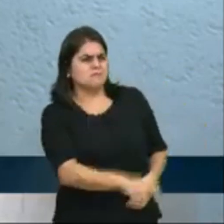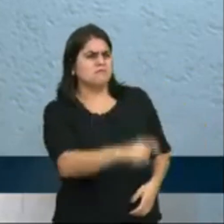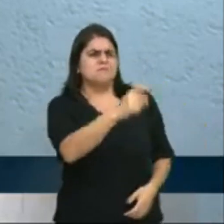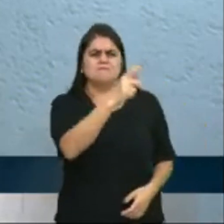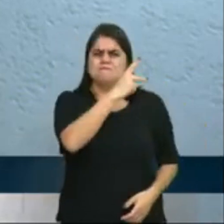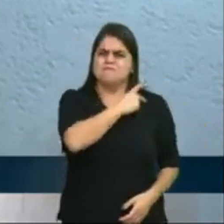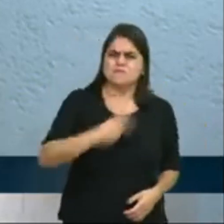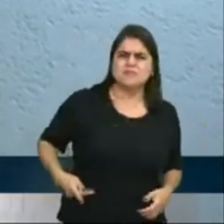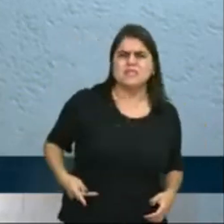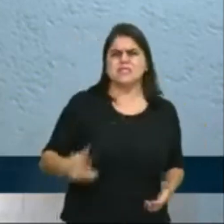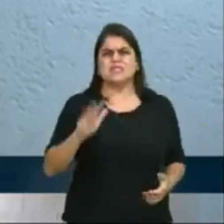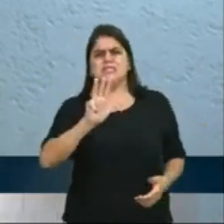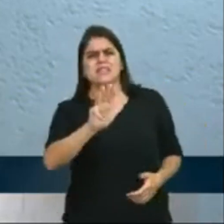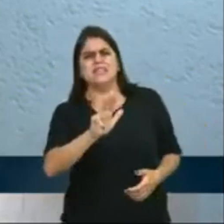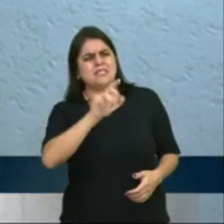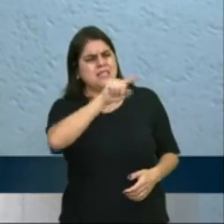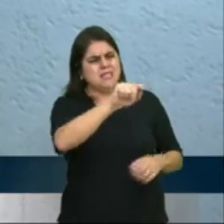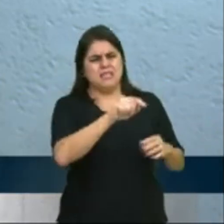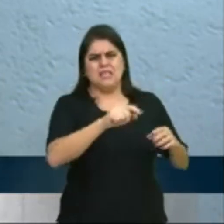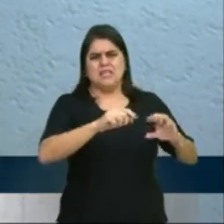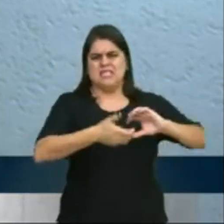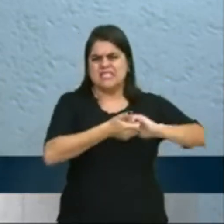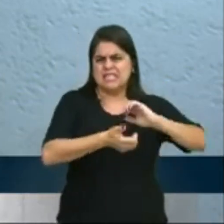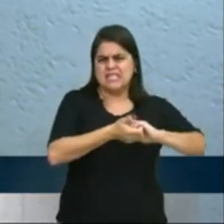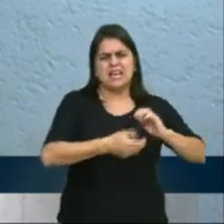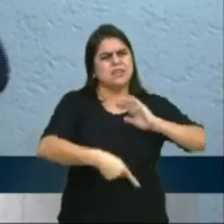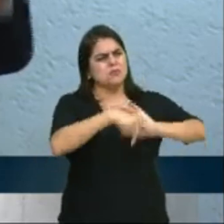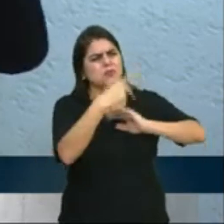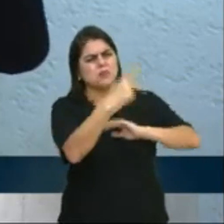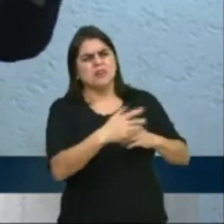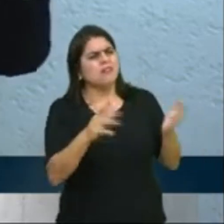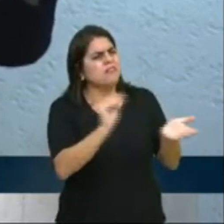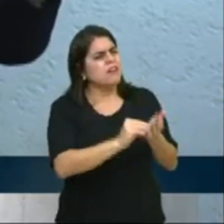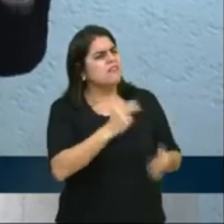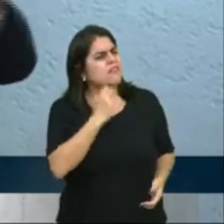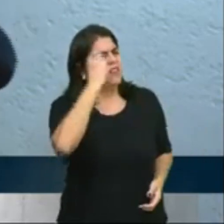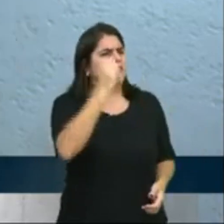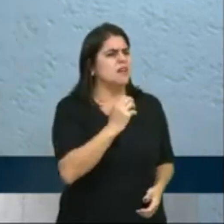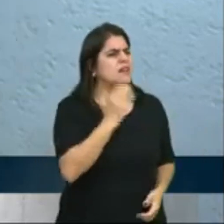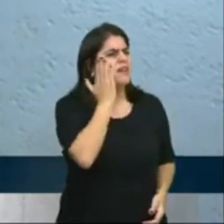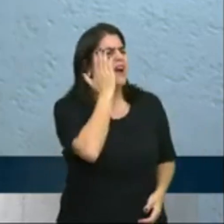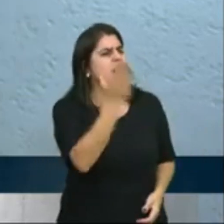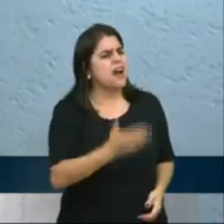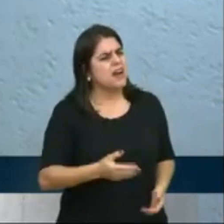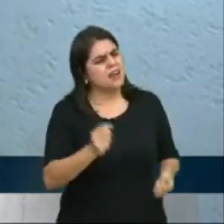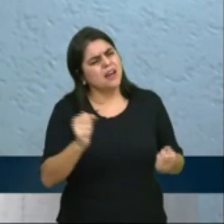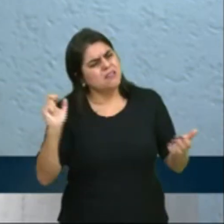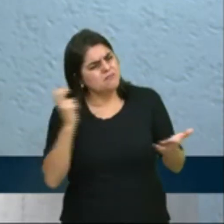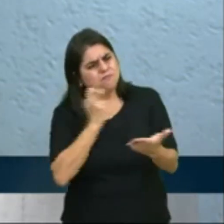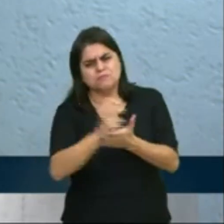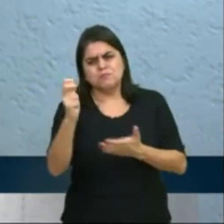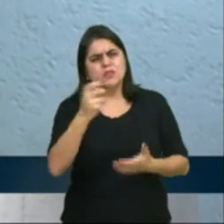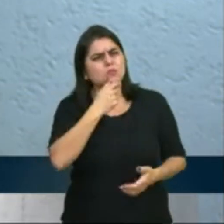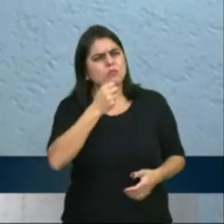Senado, se esse Rodrigo Pacheco fosse um homem de vergonha na cara, já tinha colocado o impeachment do ministro Alexandre Moraes, já ia